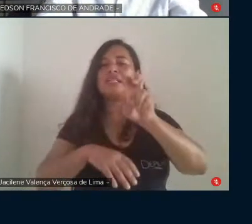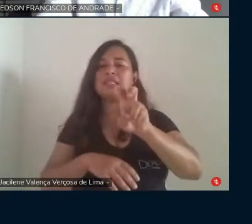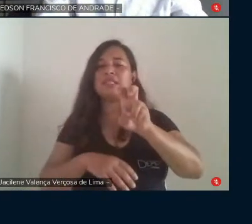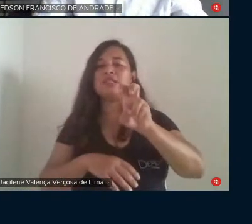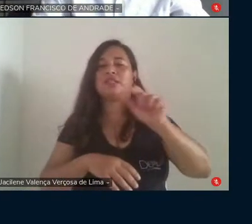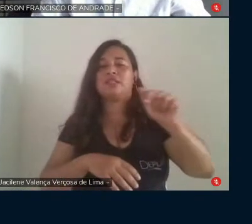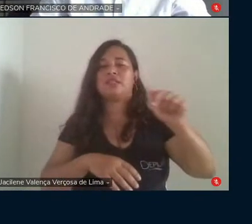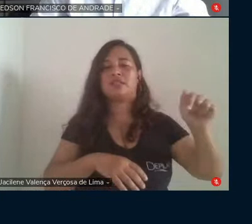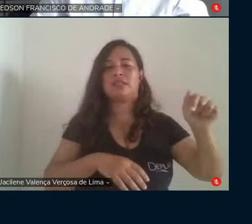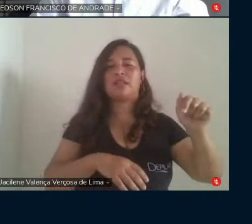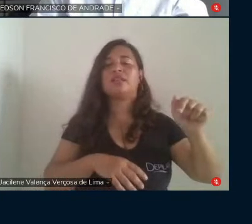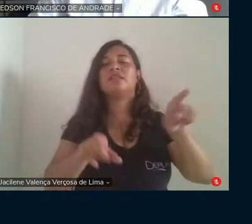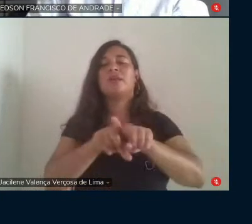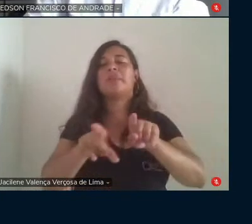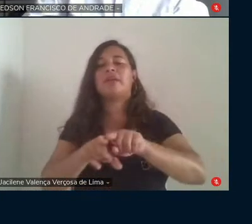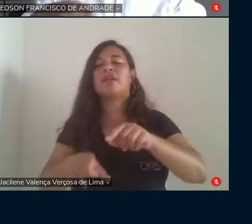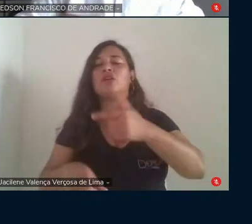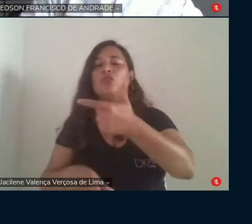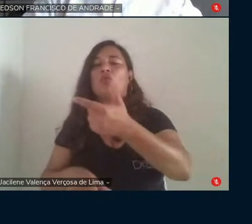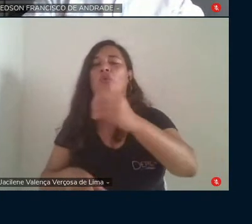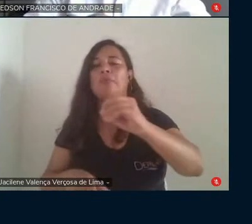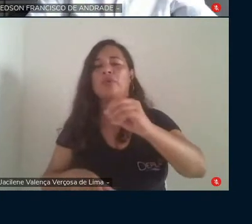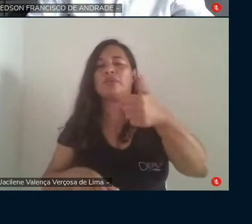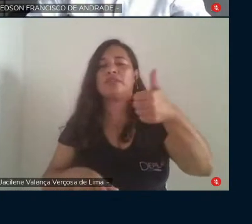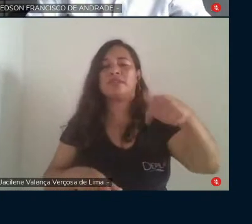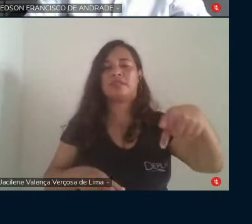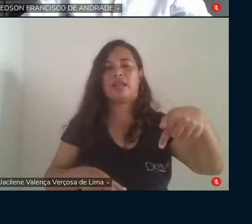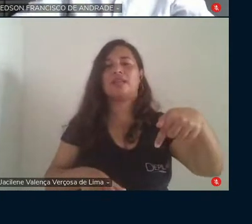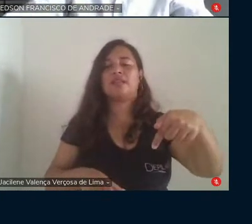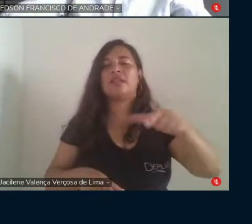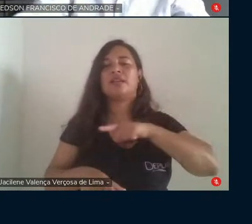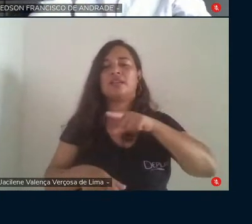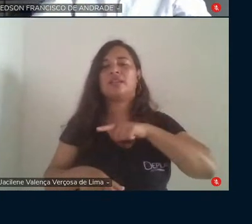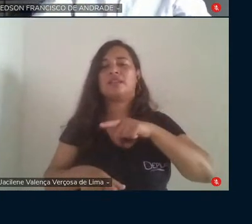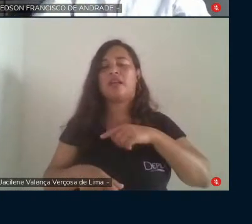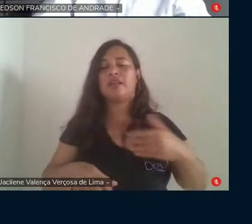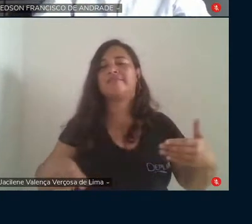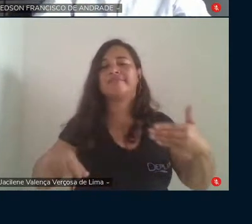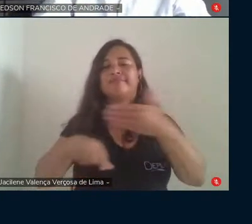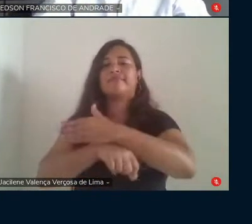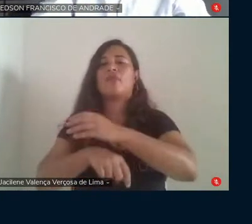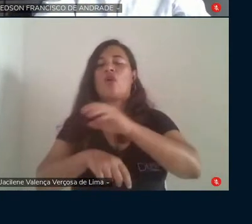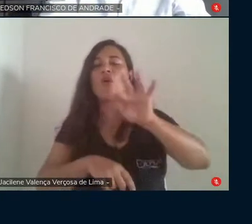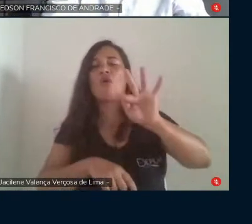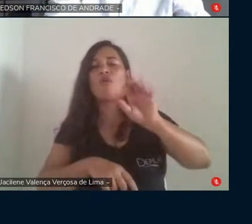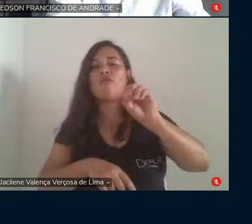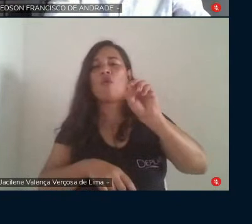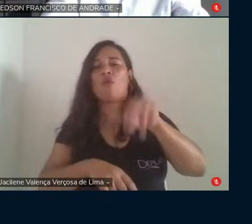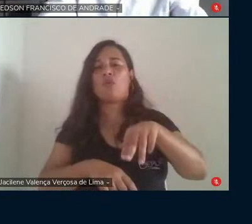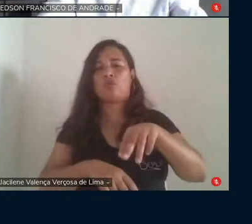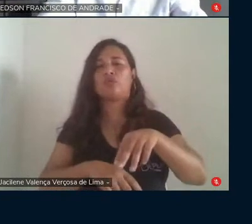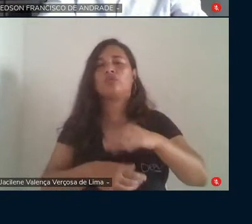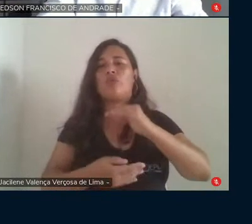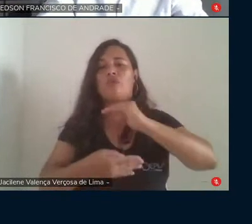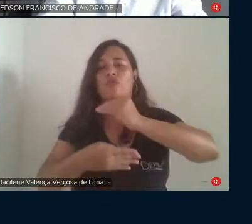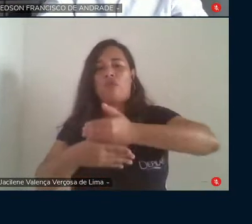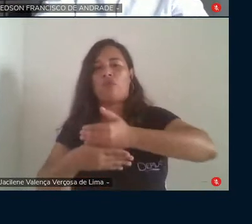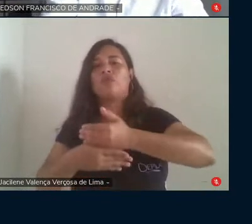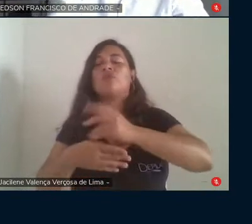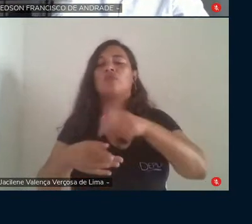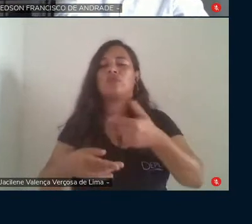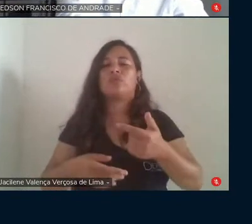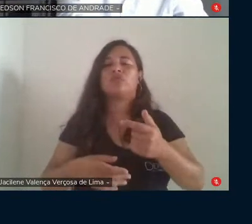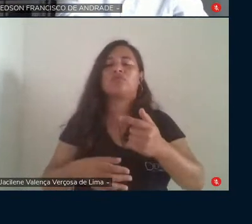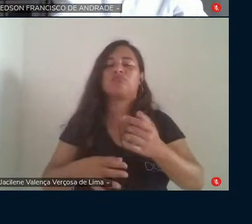2017, que atacou o Fórum Nacional de Educação. Então, revogar essa portaria, recompôr o Fórum